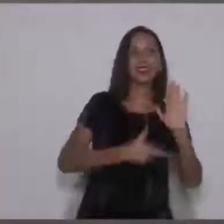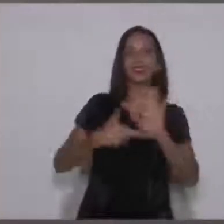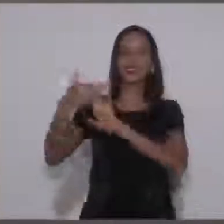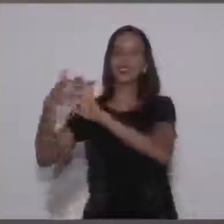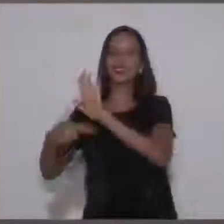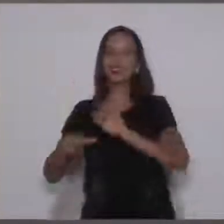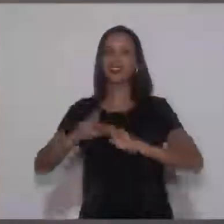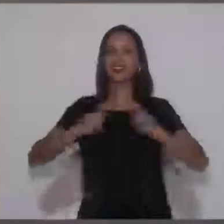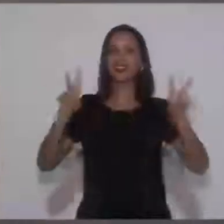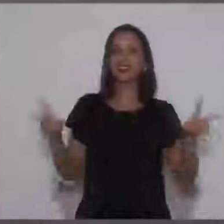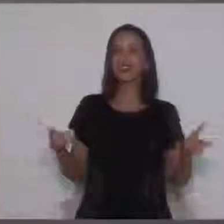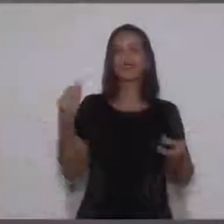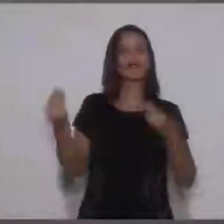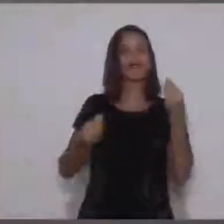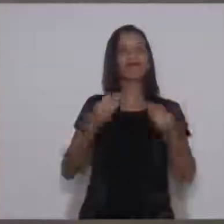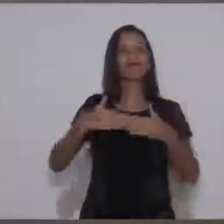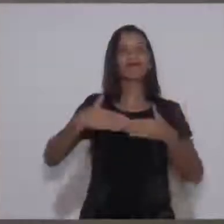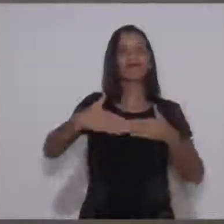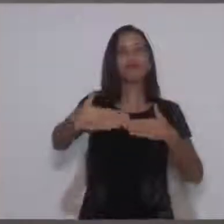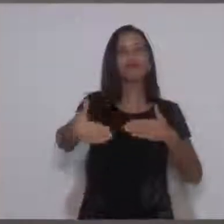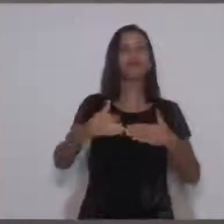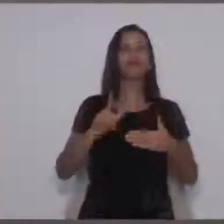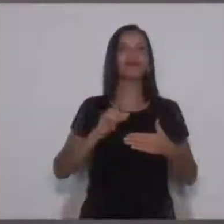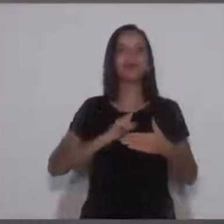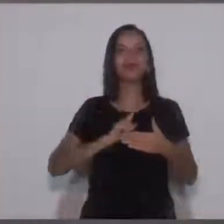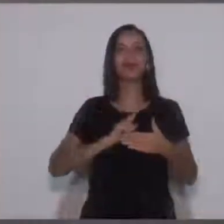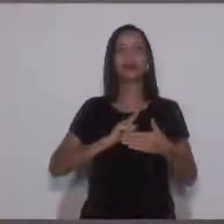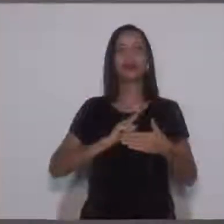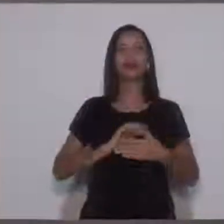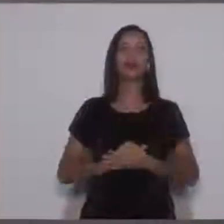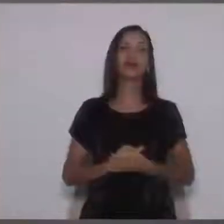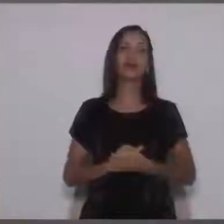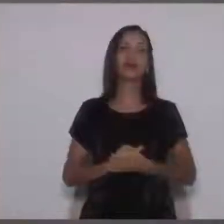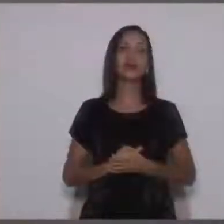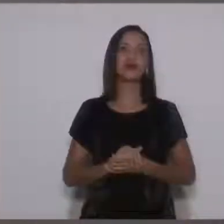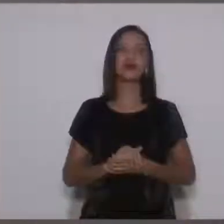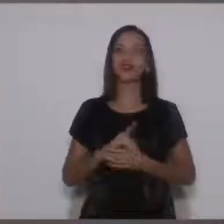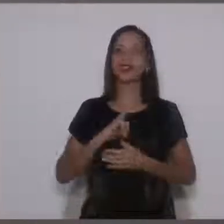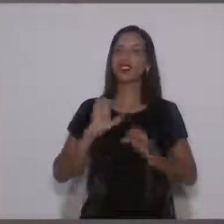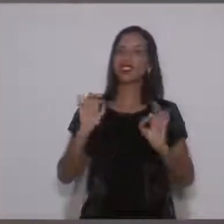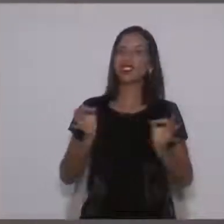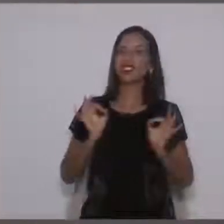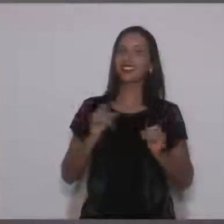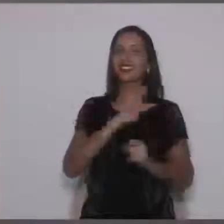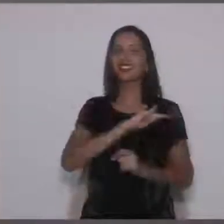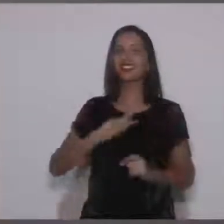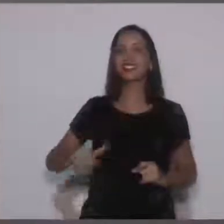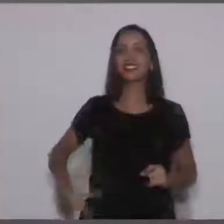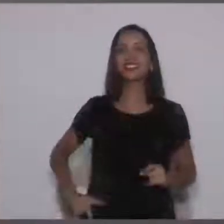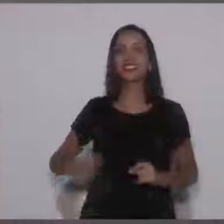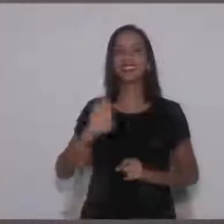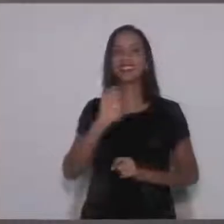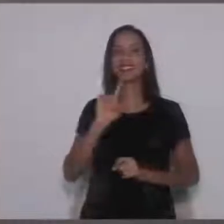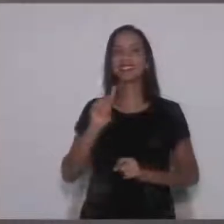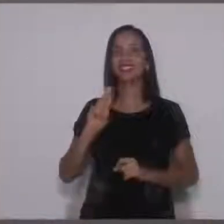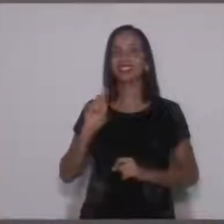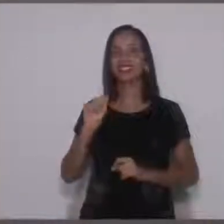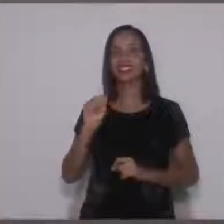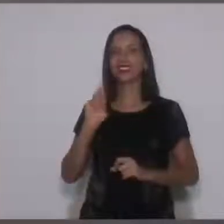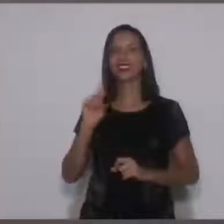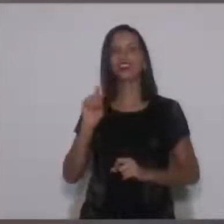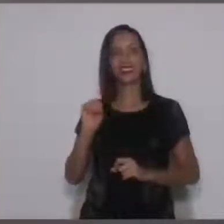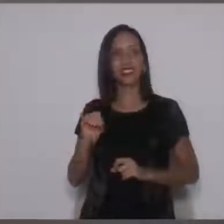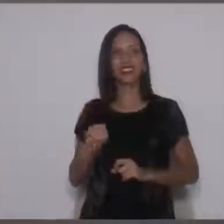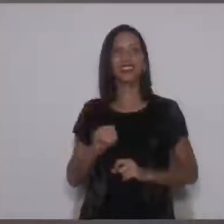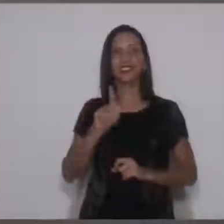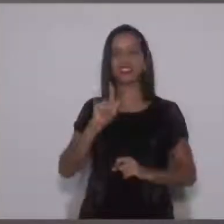Vamos ver como é que a coisa vai ser estabelecida. Tenho certeza que o presidente desta casa, vereadora Eduardo Gelme, com um pouquinho